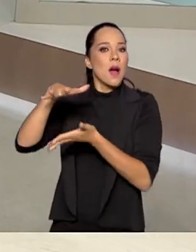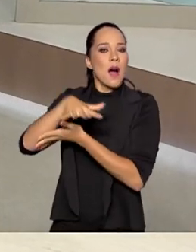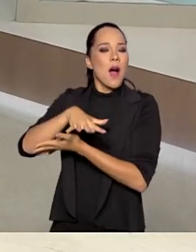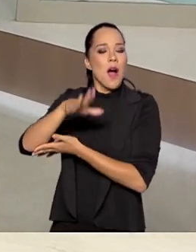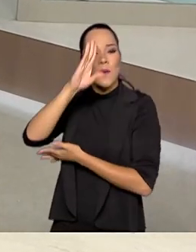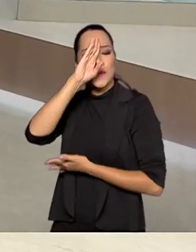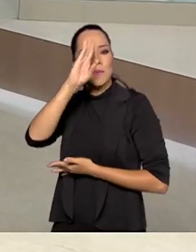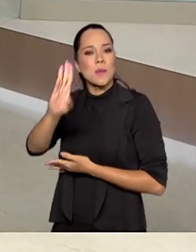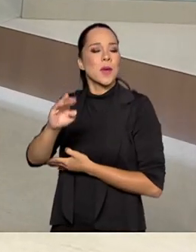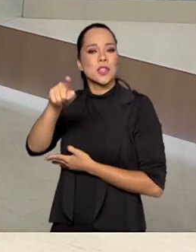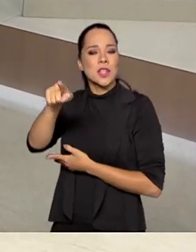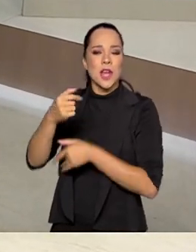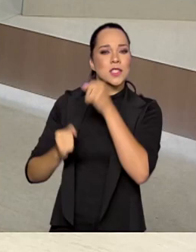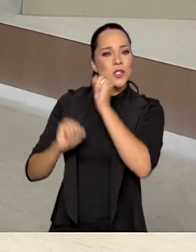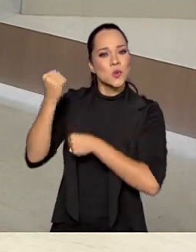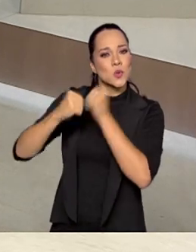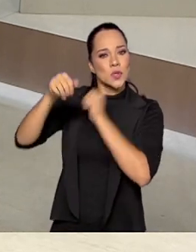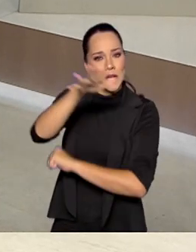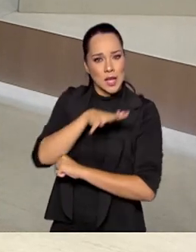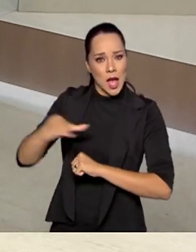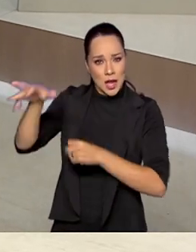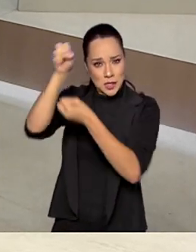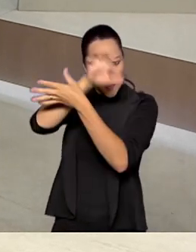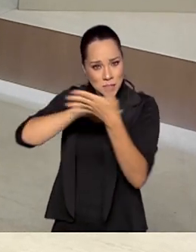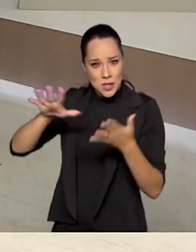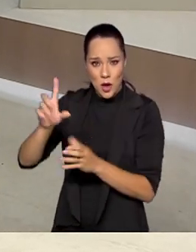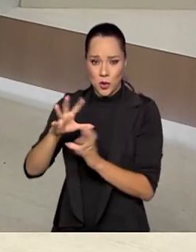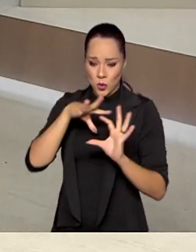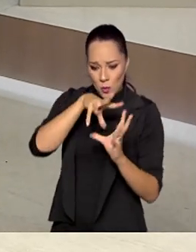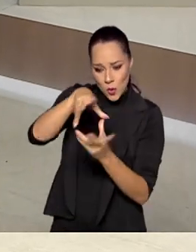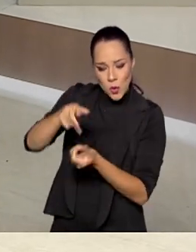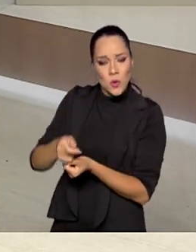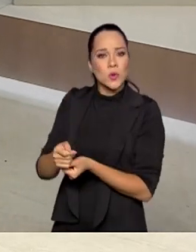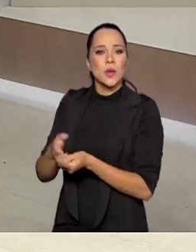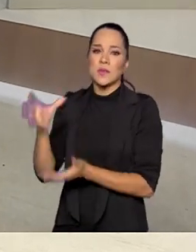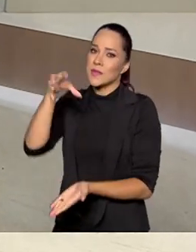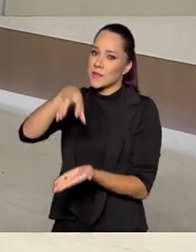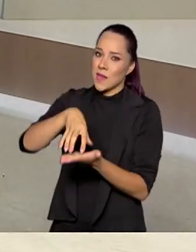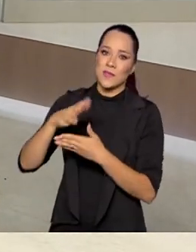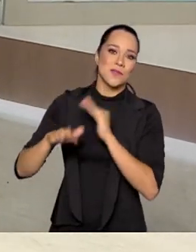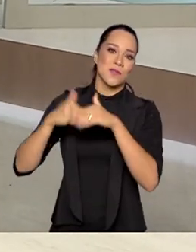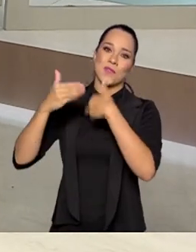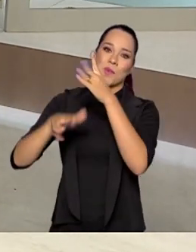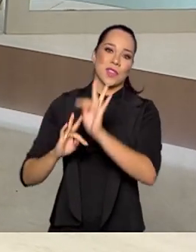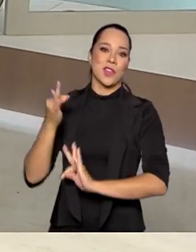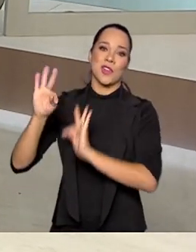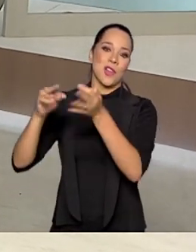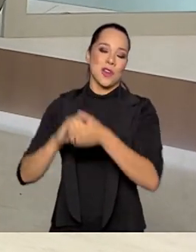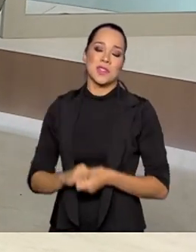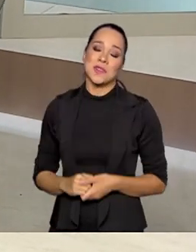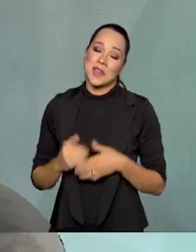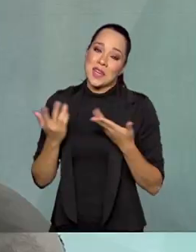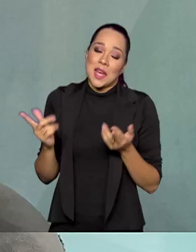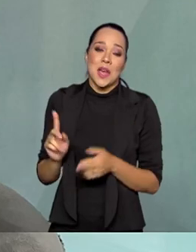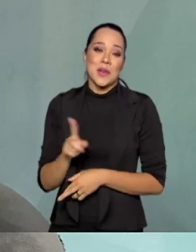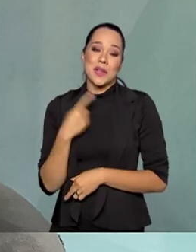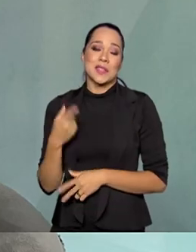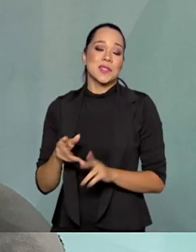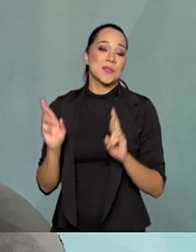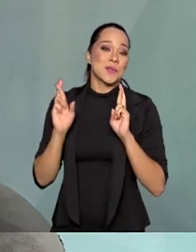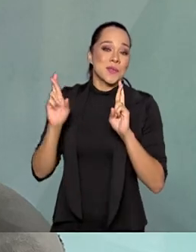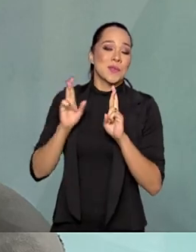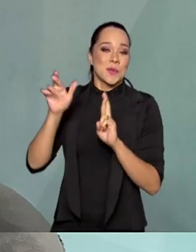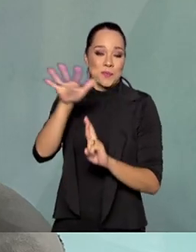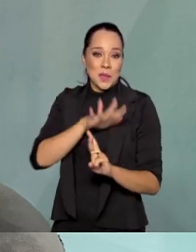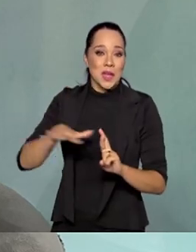fomentando indústria espacial ao redor, isso acabou sendo um polo de desenvolvimento tecnológico. Então, é o que a gente espera para a